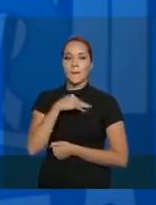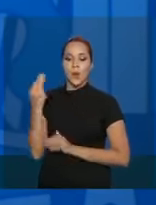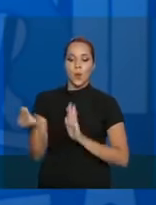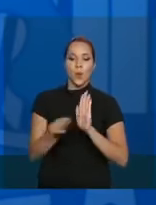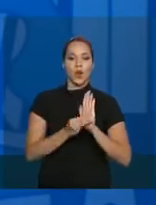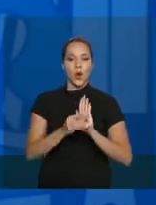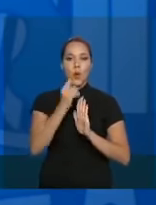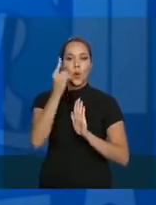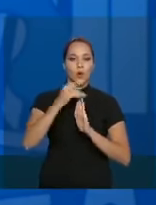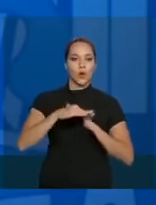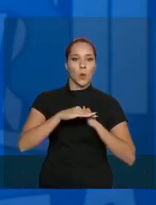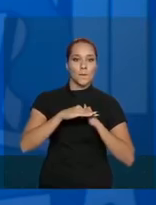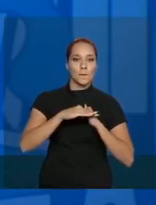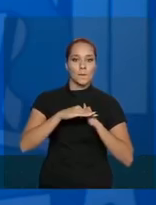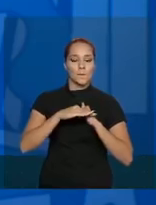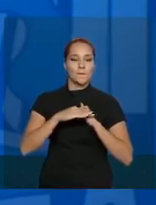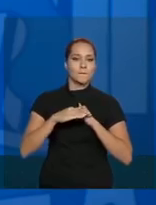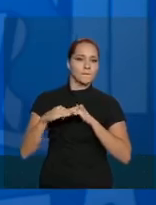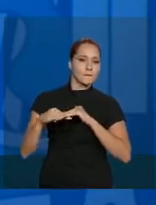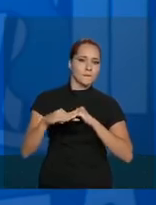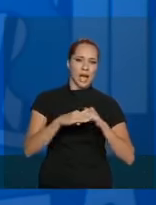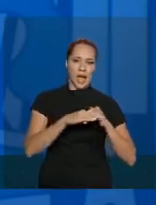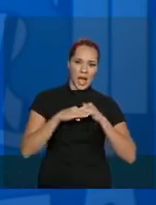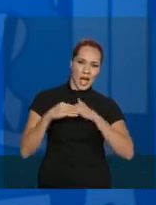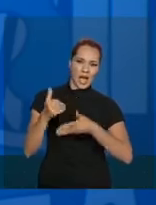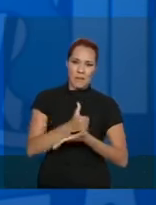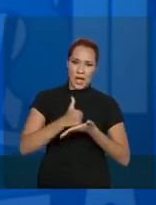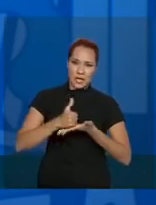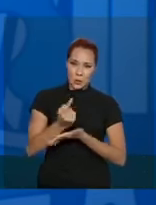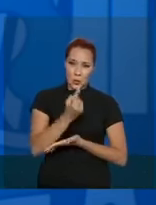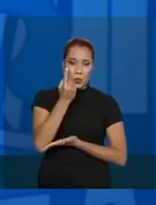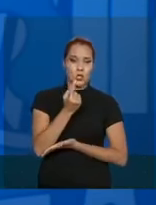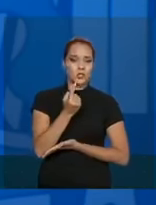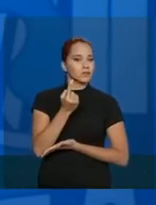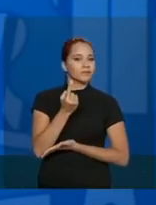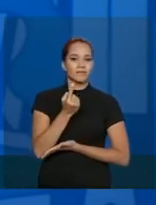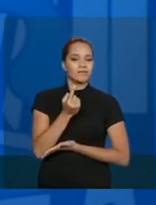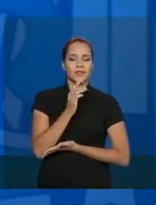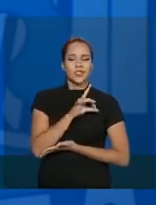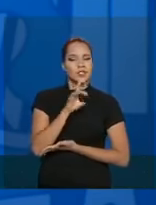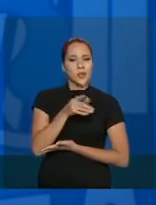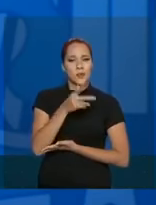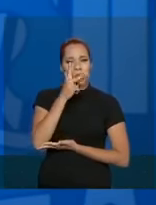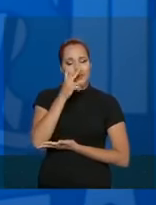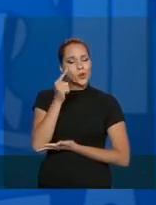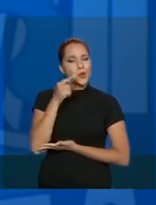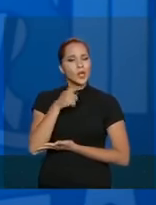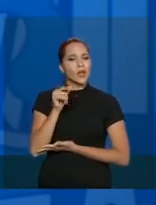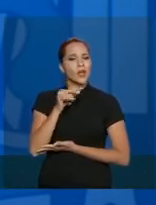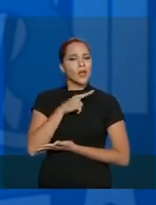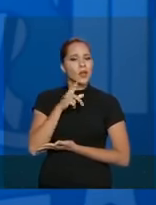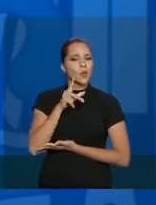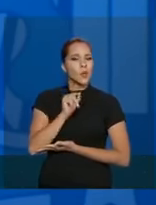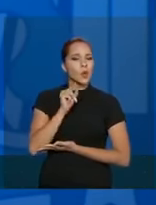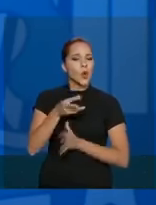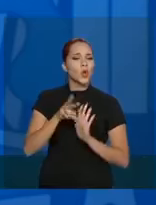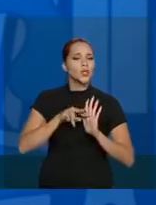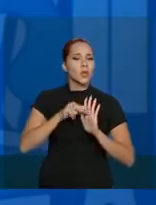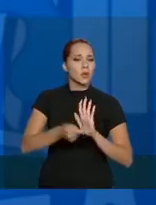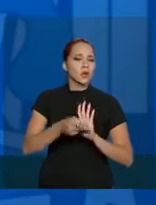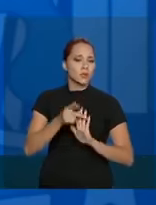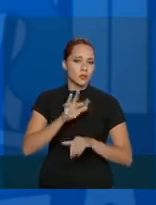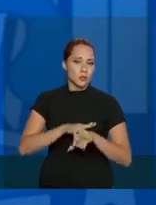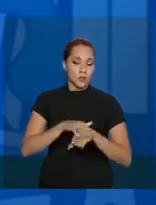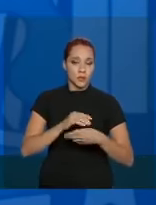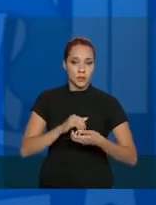único parâmetro, ele é muito, ele retrata uma memória da doença. A outra questão